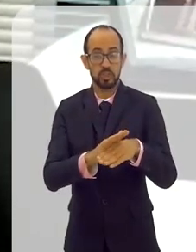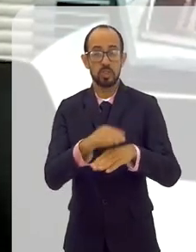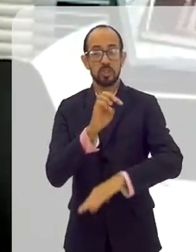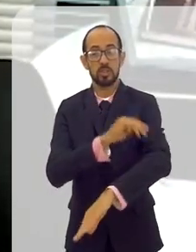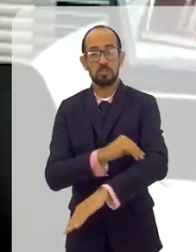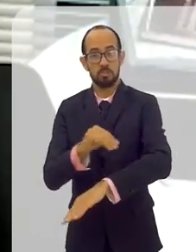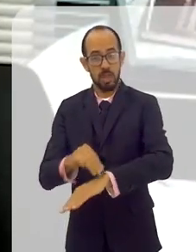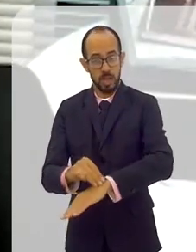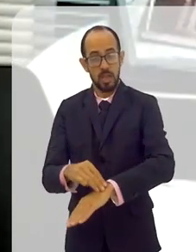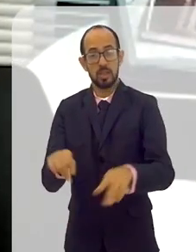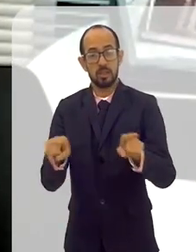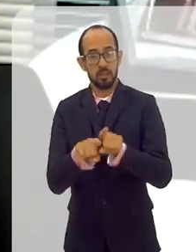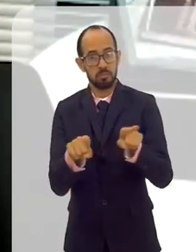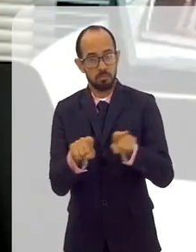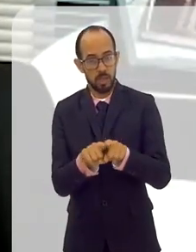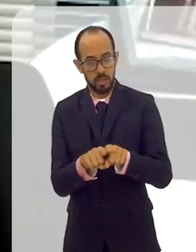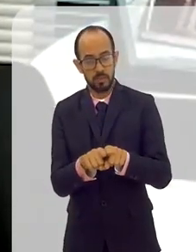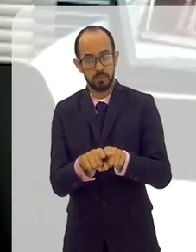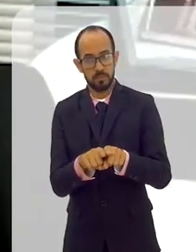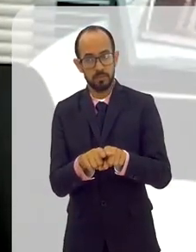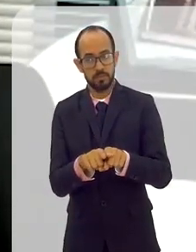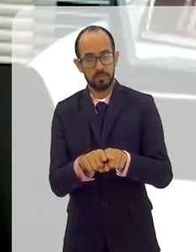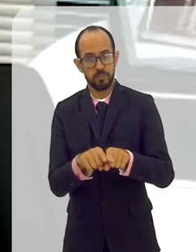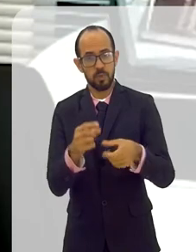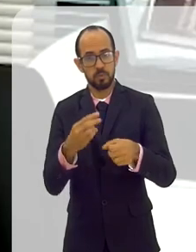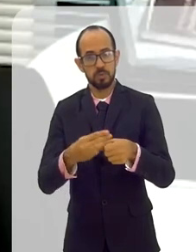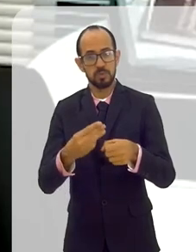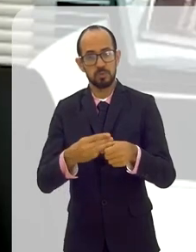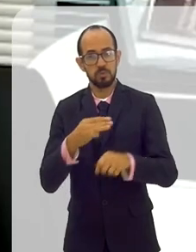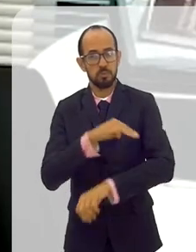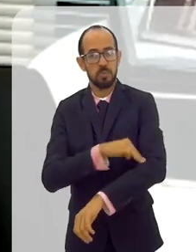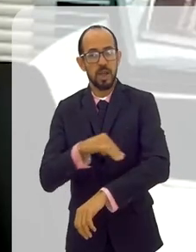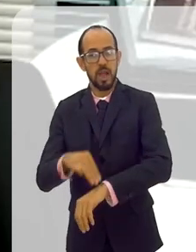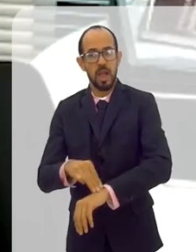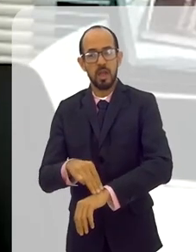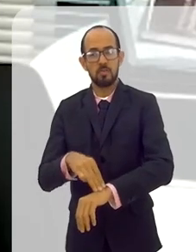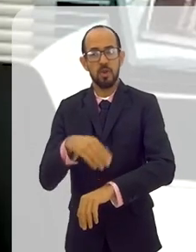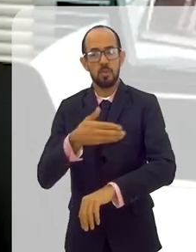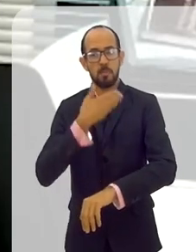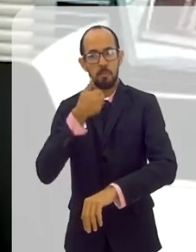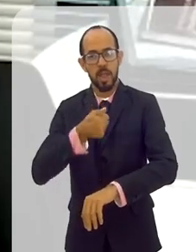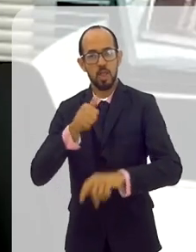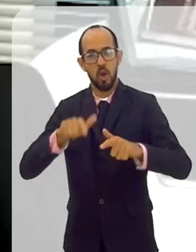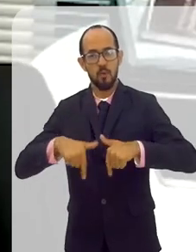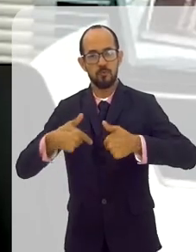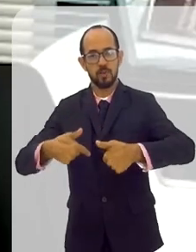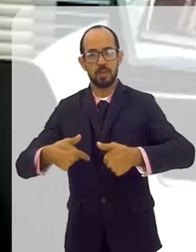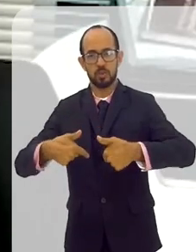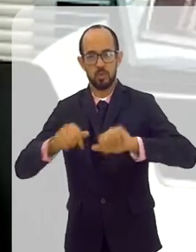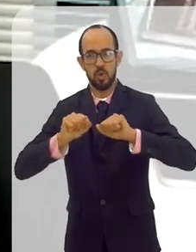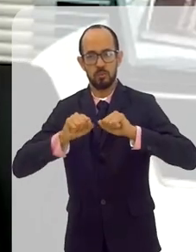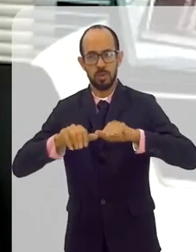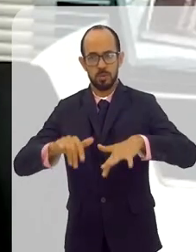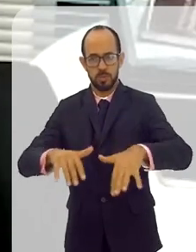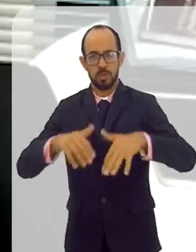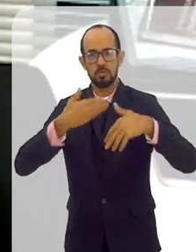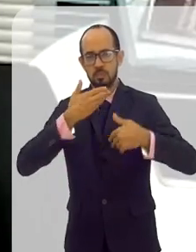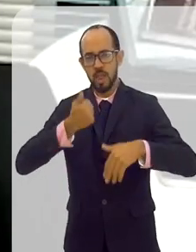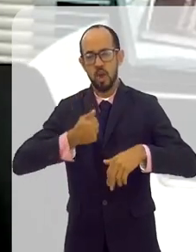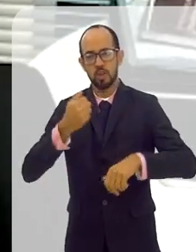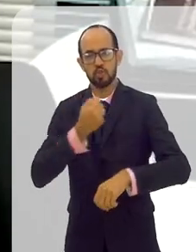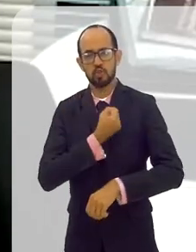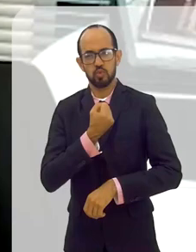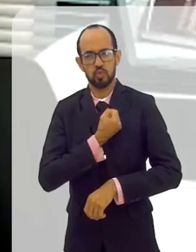Caxias e em Macaé. O município de Macaé é um dos municípios que melhor enfrentou a pandemia. Tem os melhores